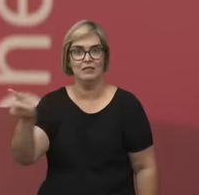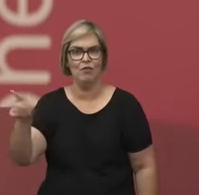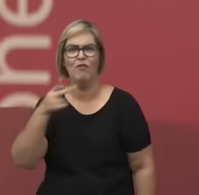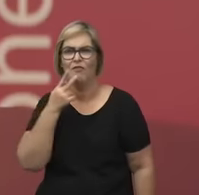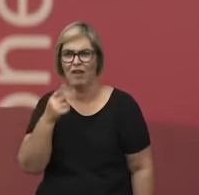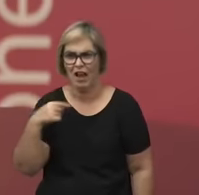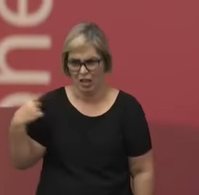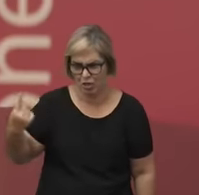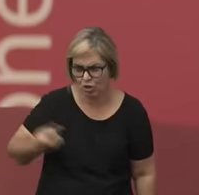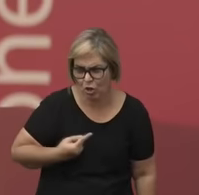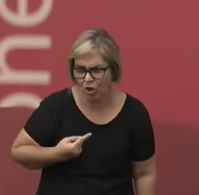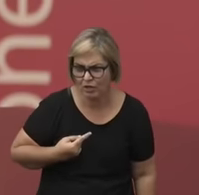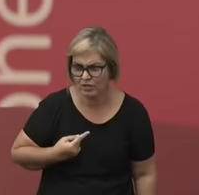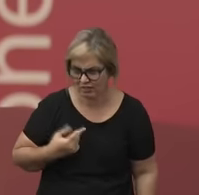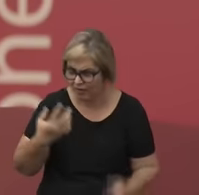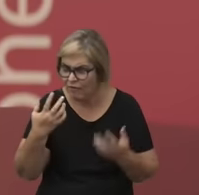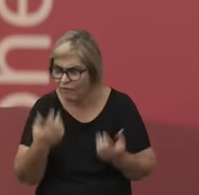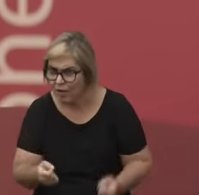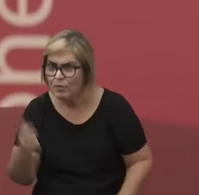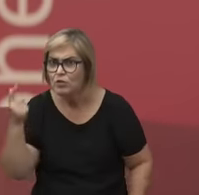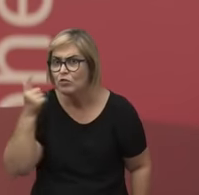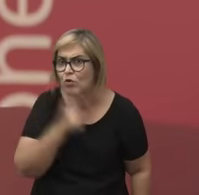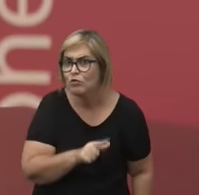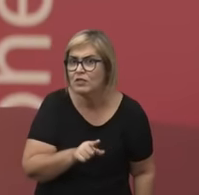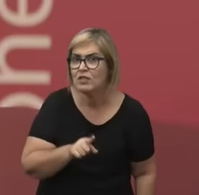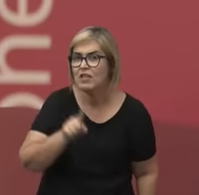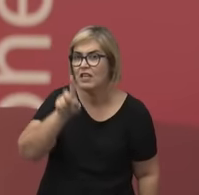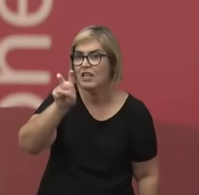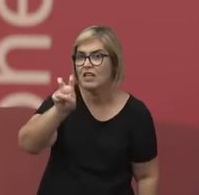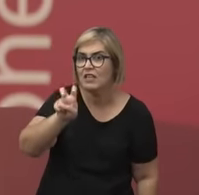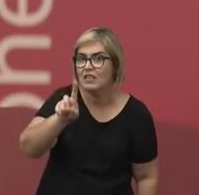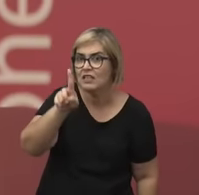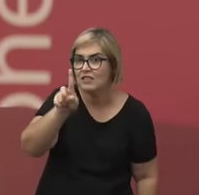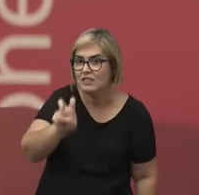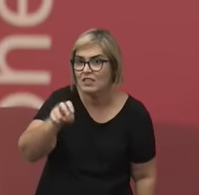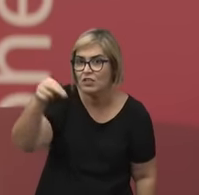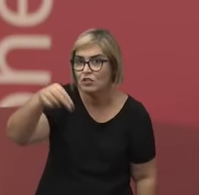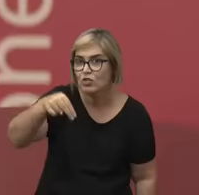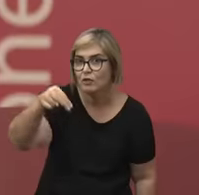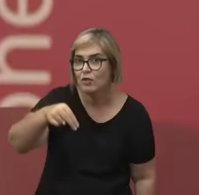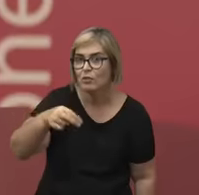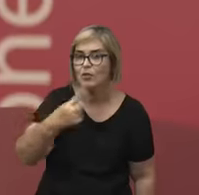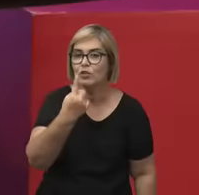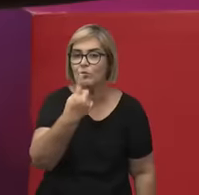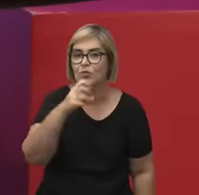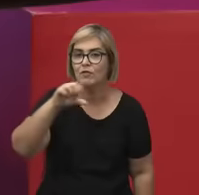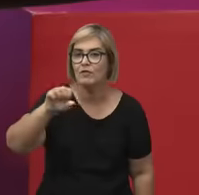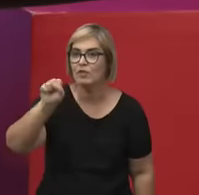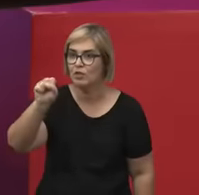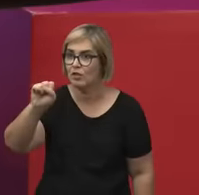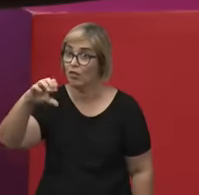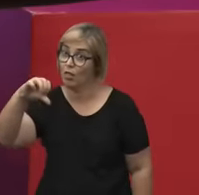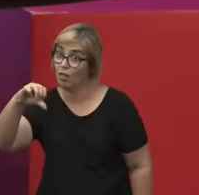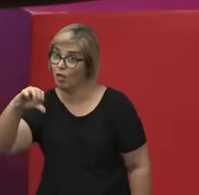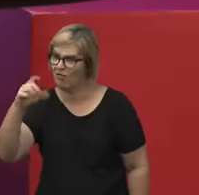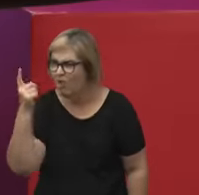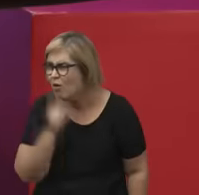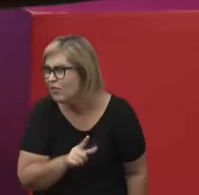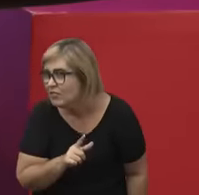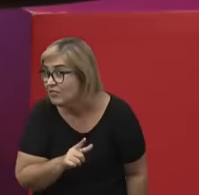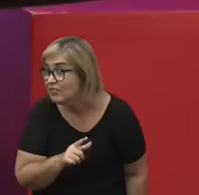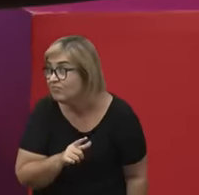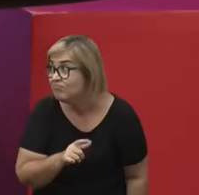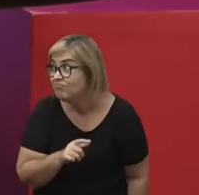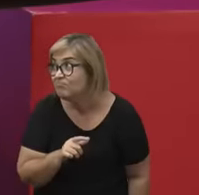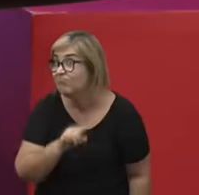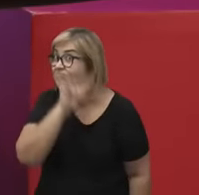nosso 15 de Novembro de 1889? E a resposta é talvez. Talvez. E aí, ela diz que,